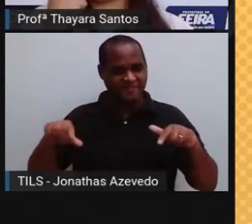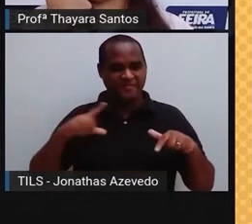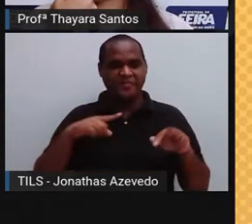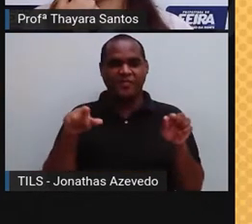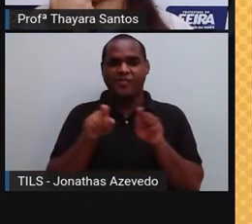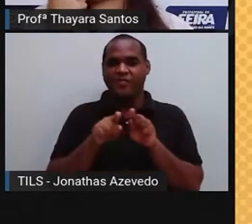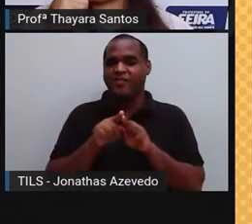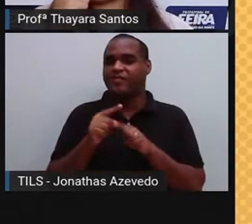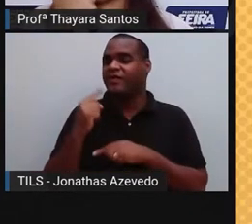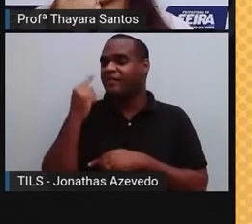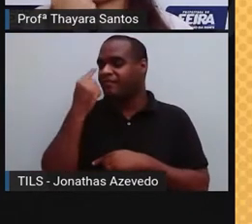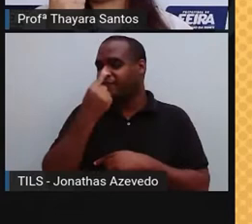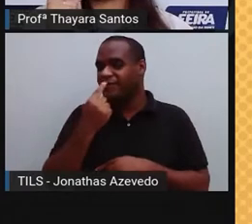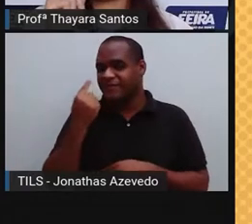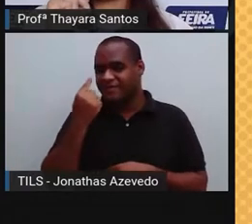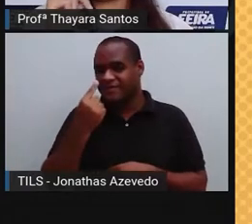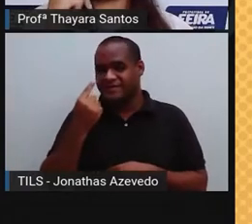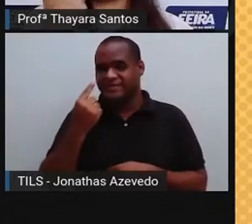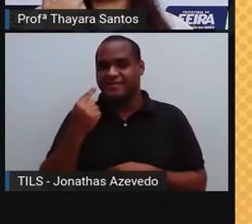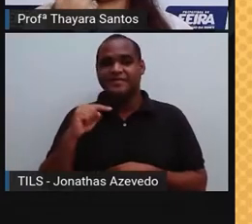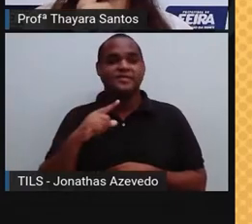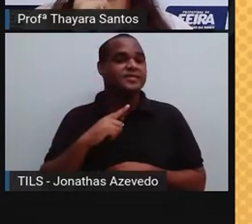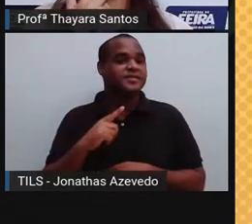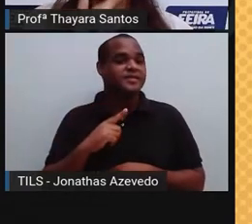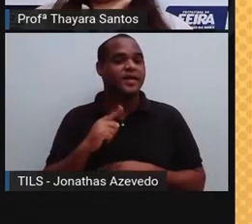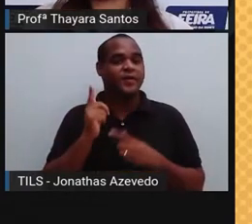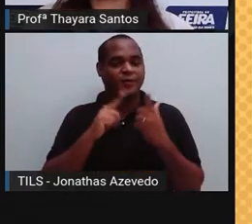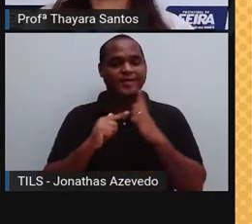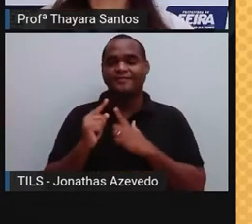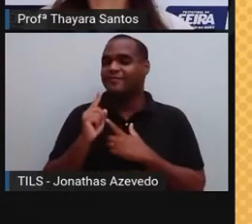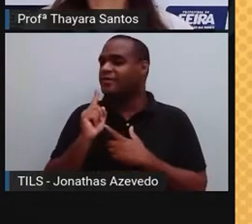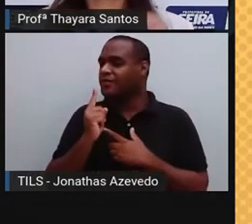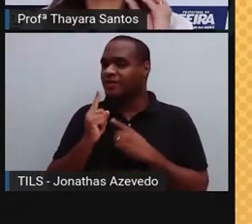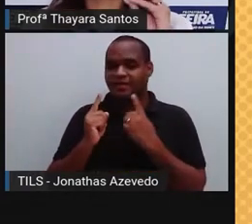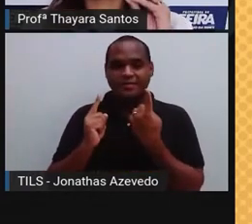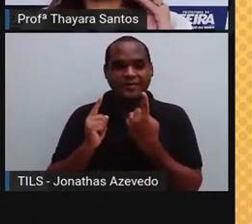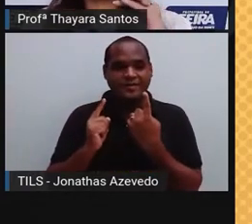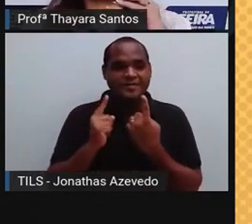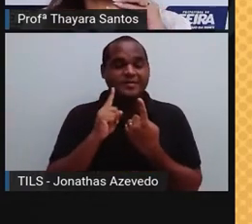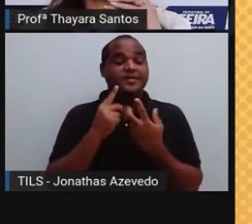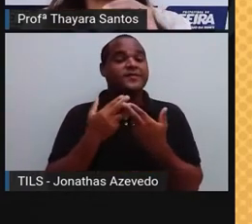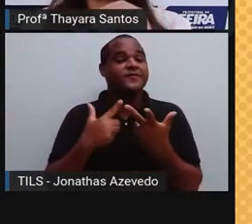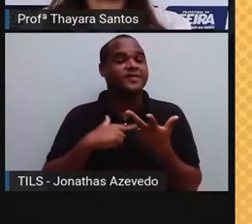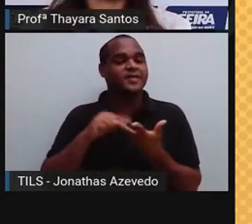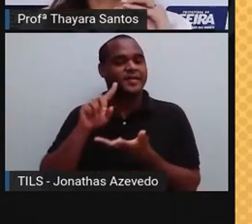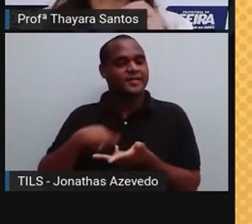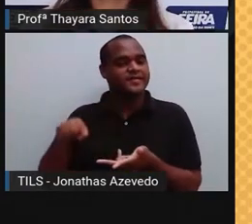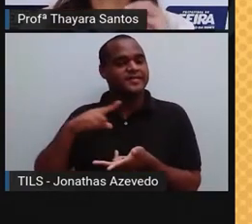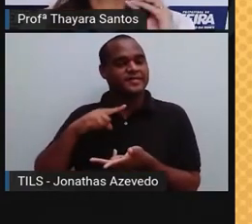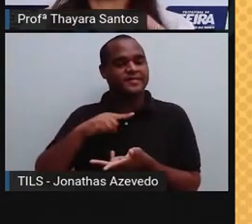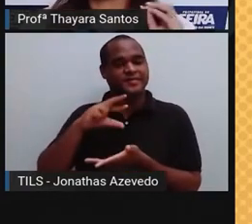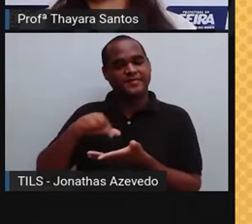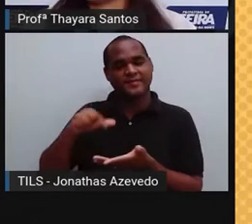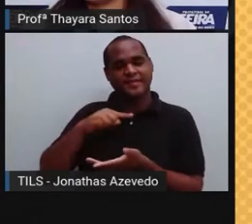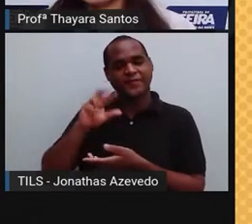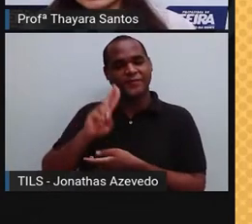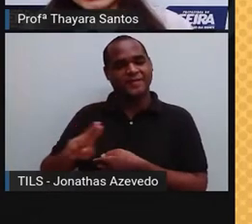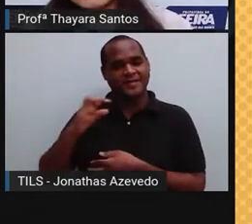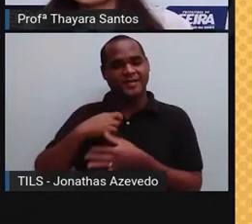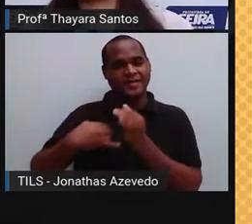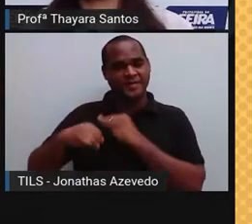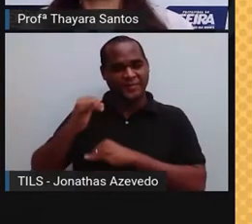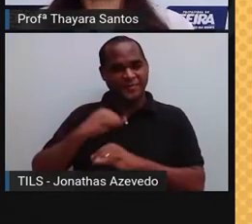e também nas nossas narinas. Aqui na nossa mucosa nasal, a gente tem um monte de receptor sensorial do tipo quimio